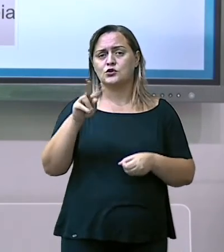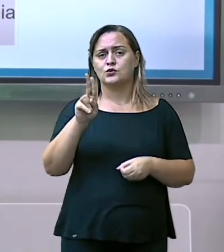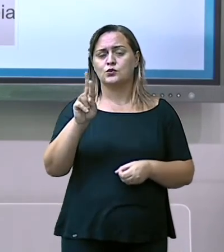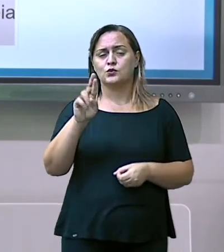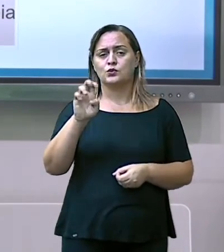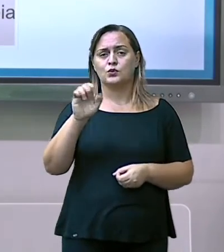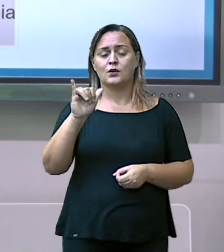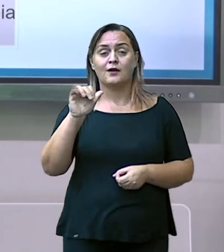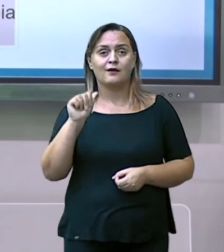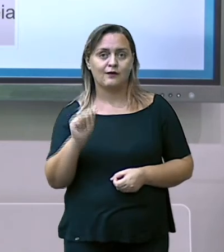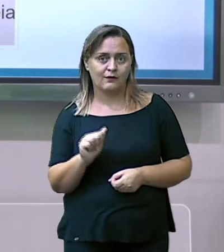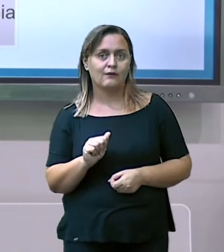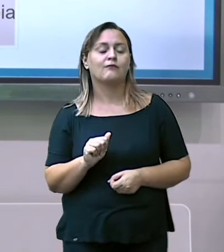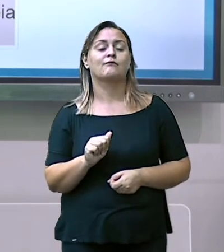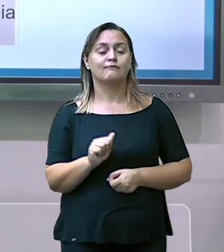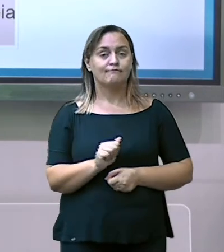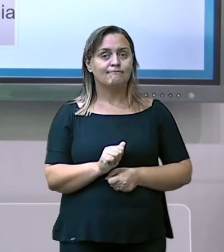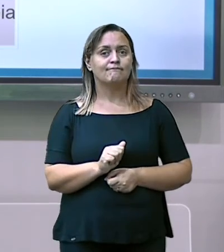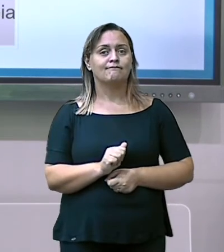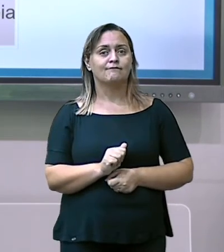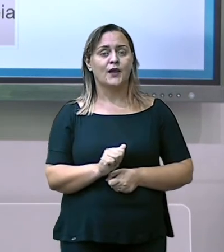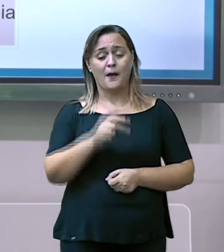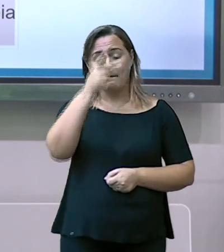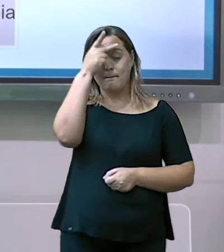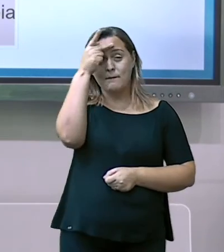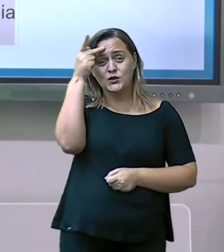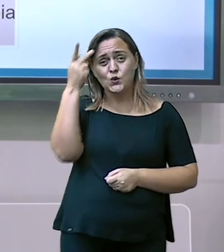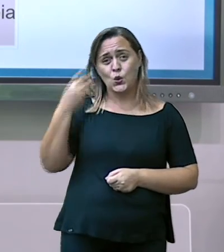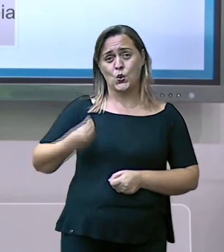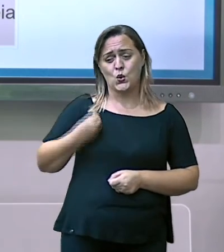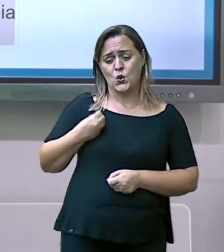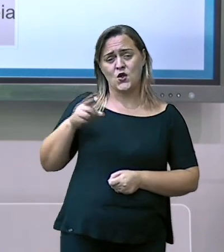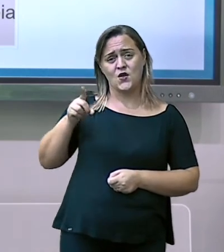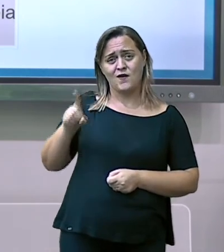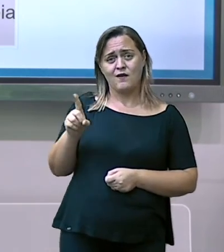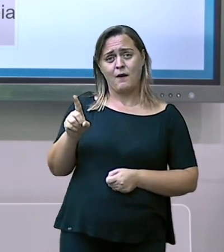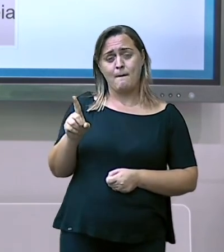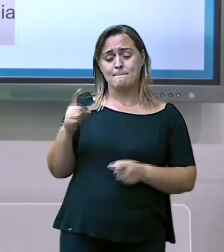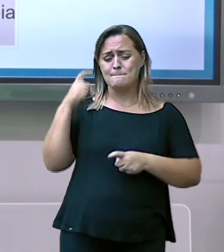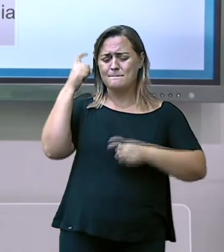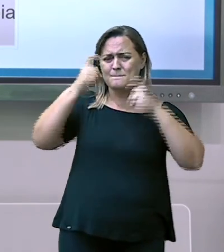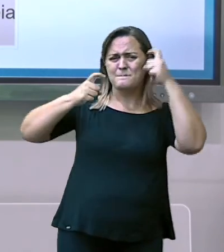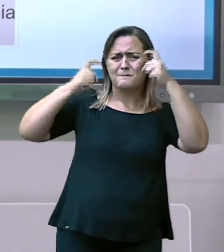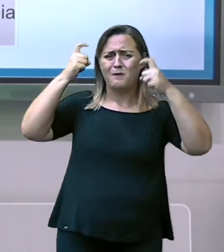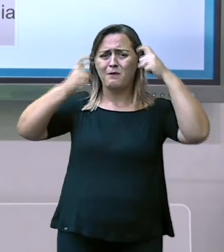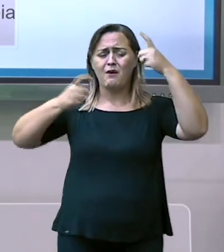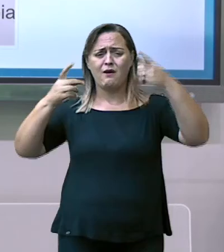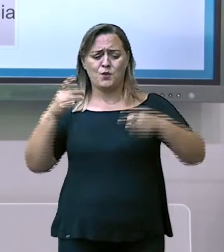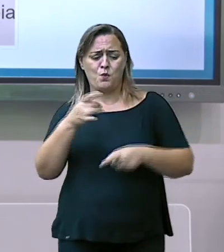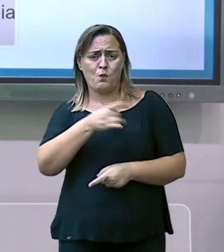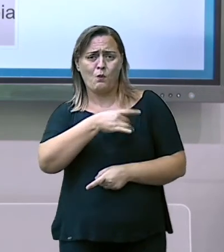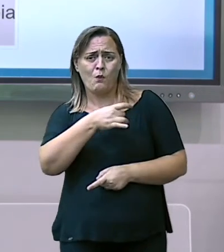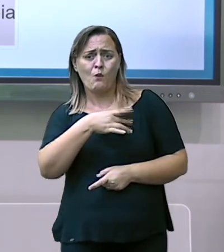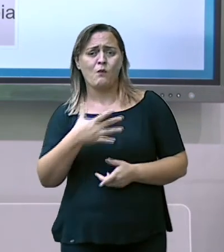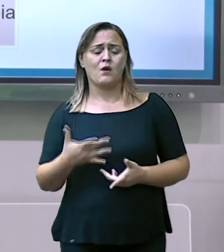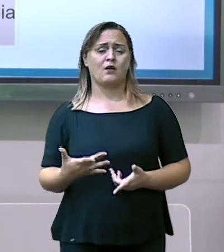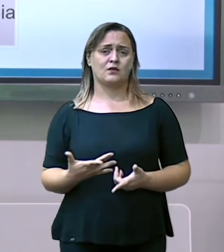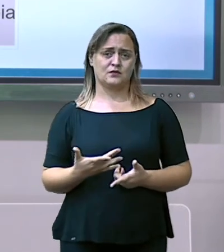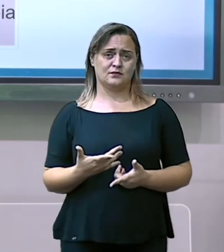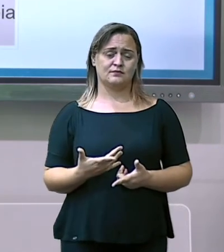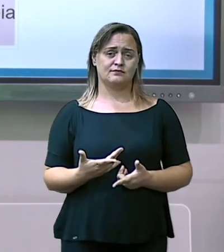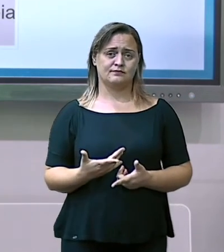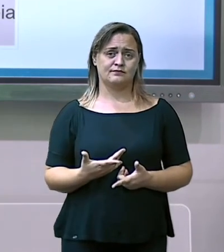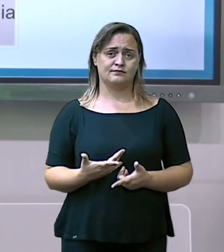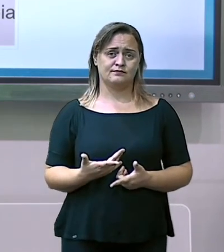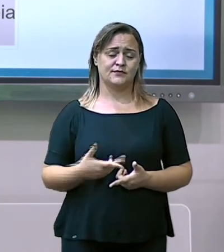devido a esses testes, ainda podem acontecer acidentes que vão trazer